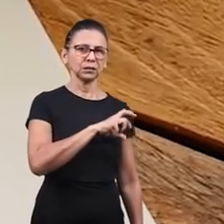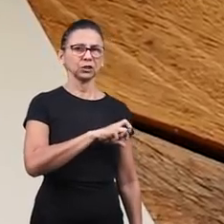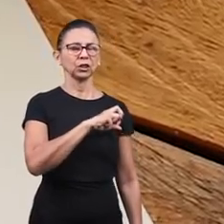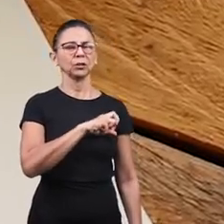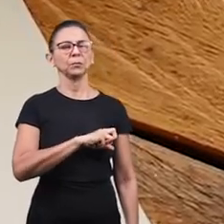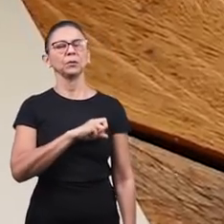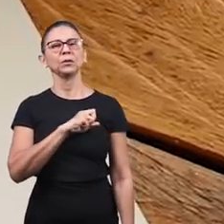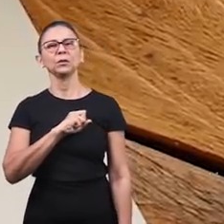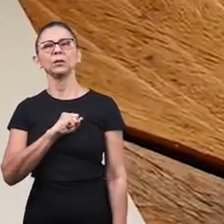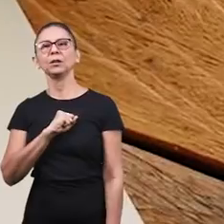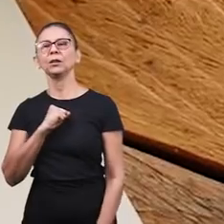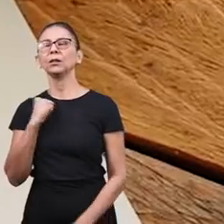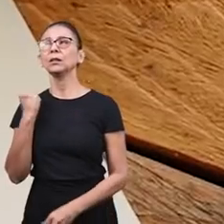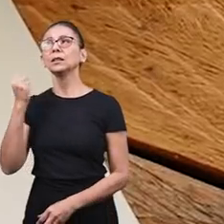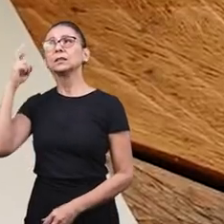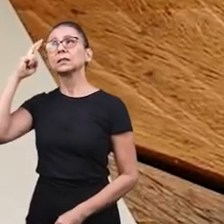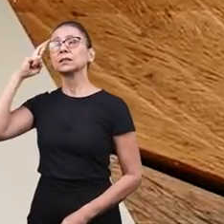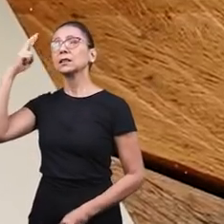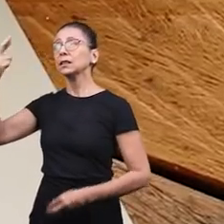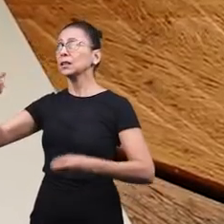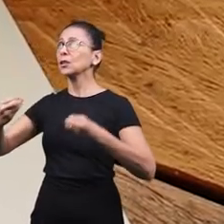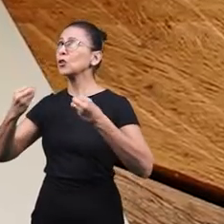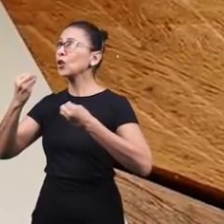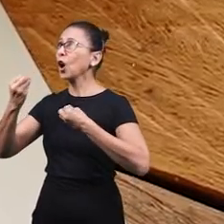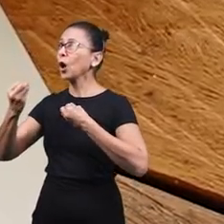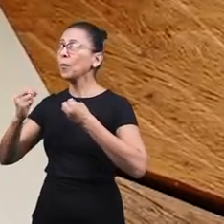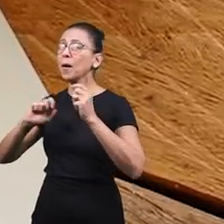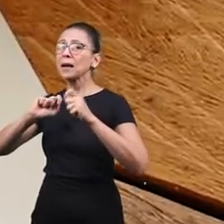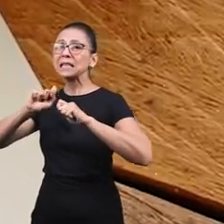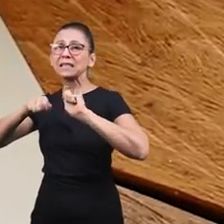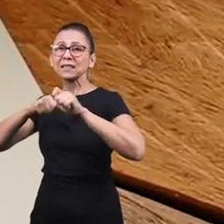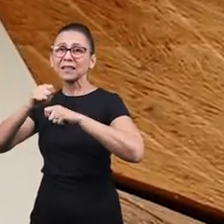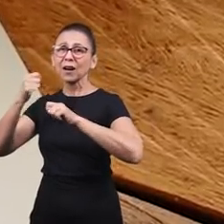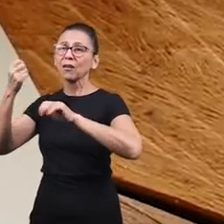Amor Amor Amor